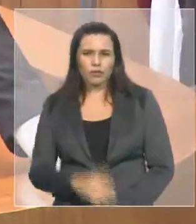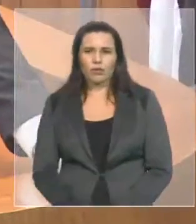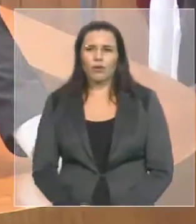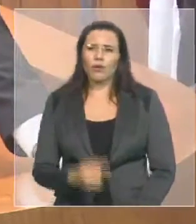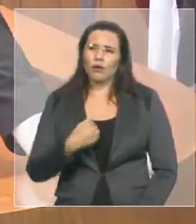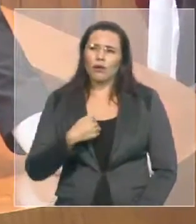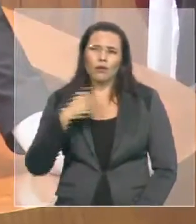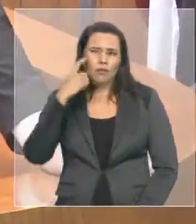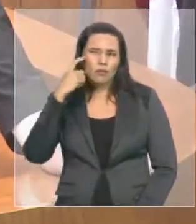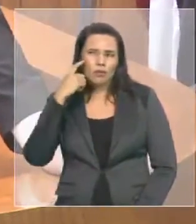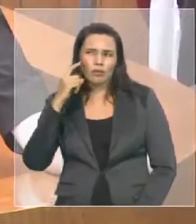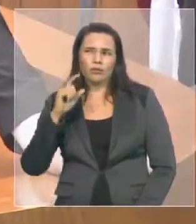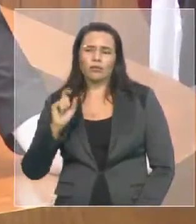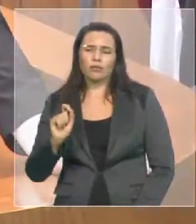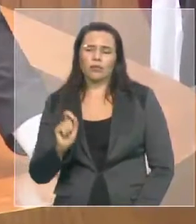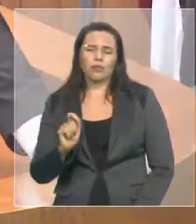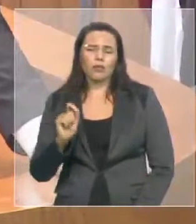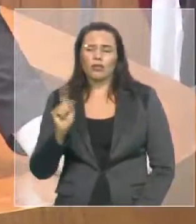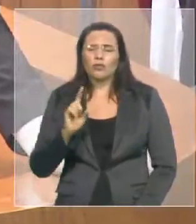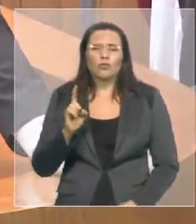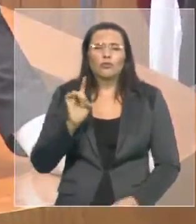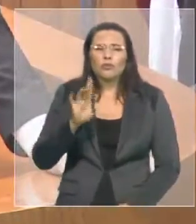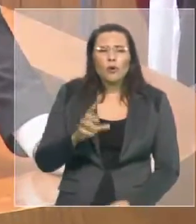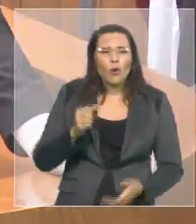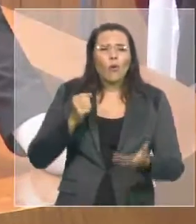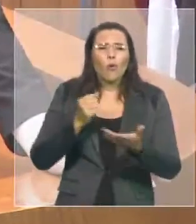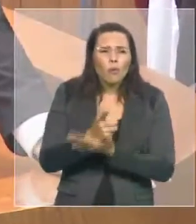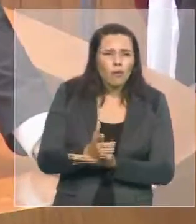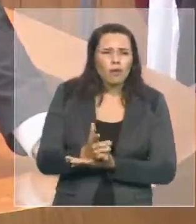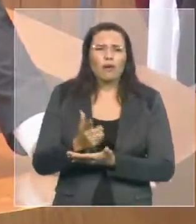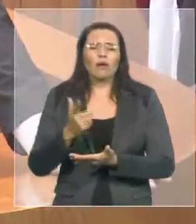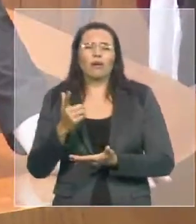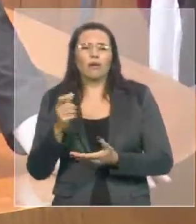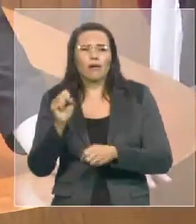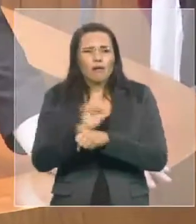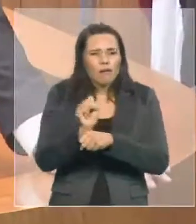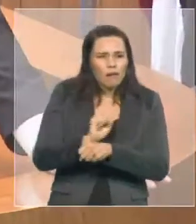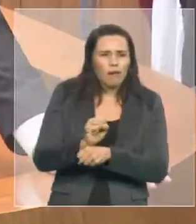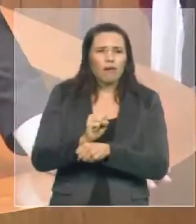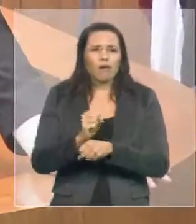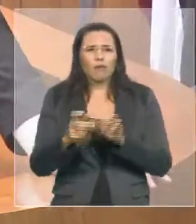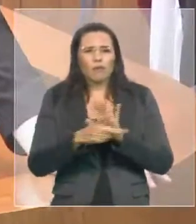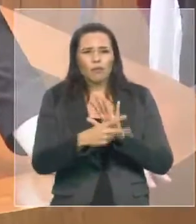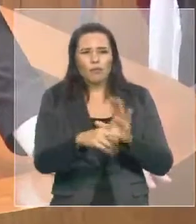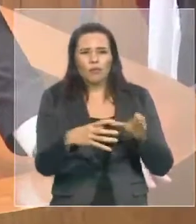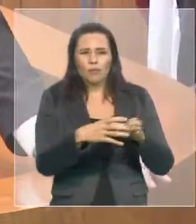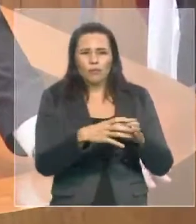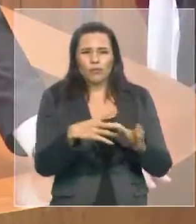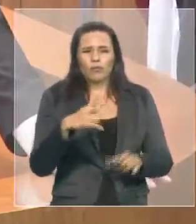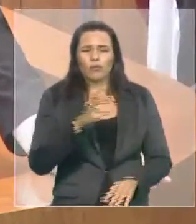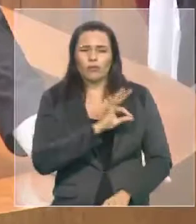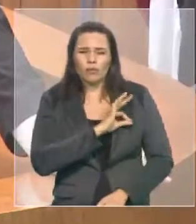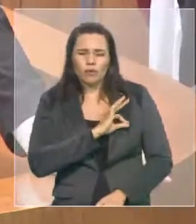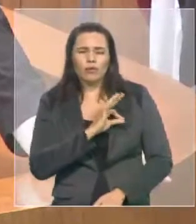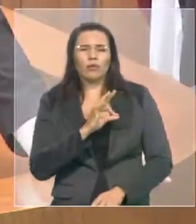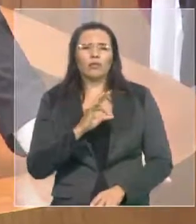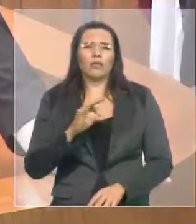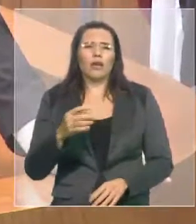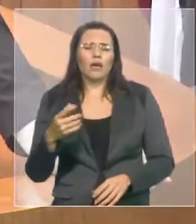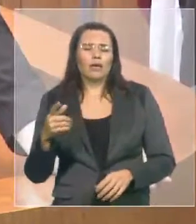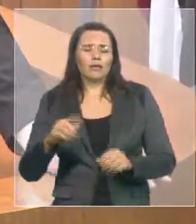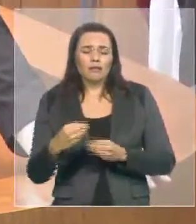Não basta você dar viatura, não basta você dar combustível, você tem que motivar a tropa. E eu acho que isso foi